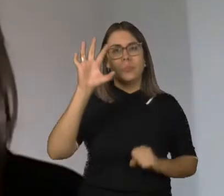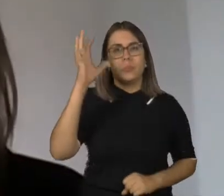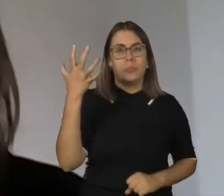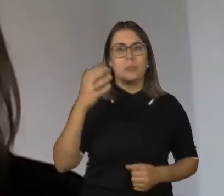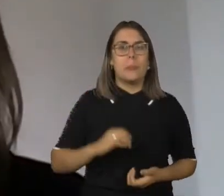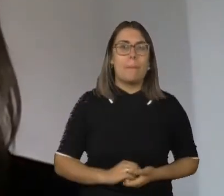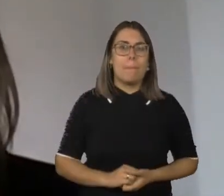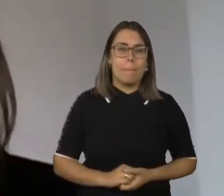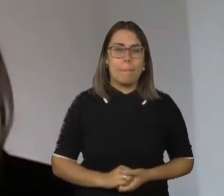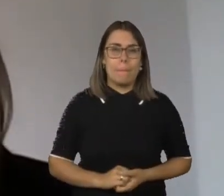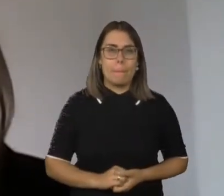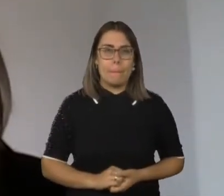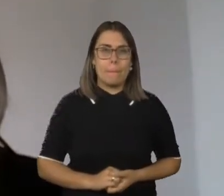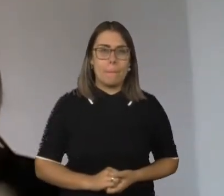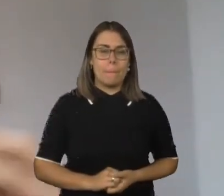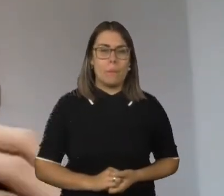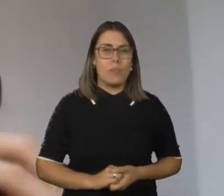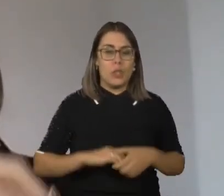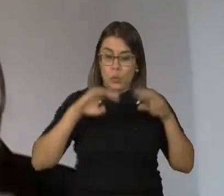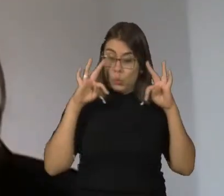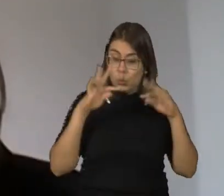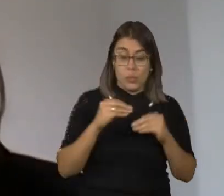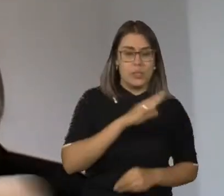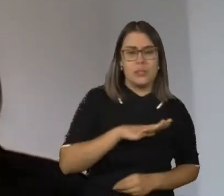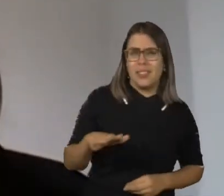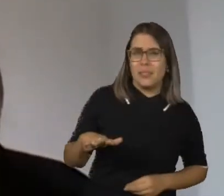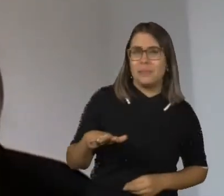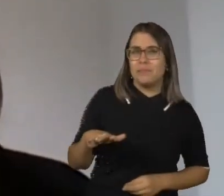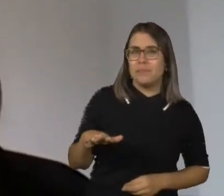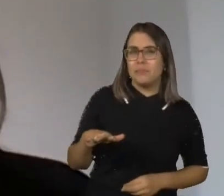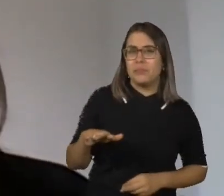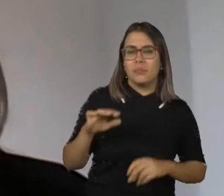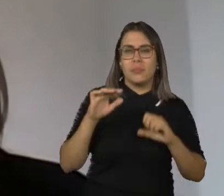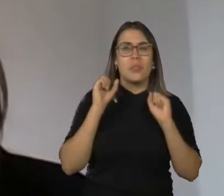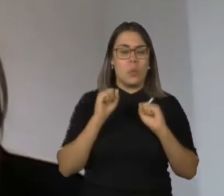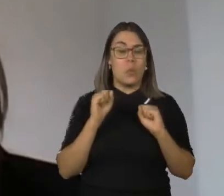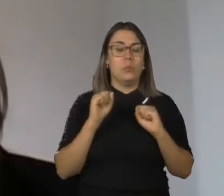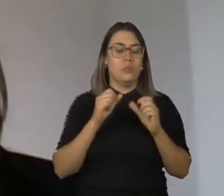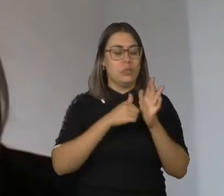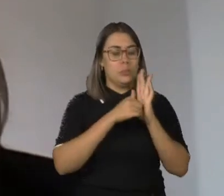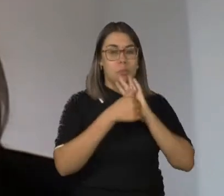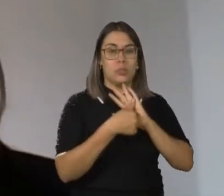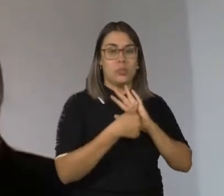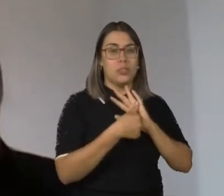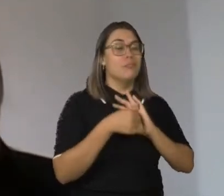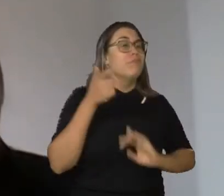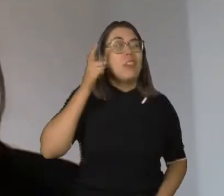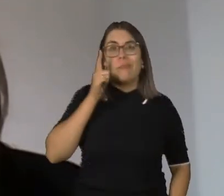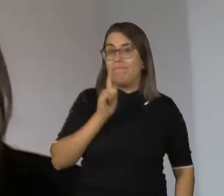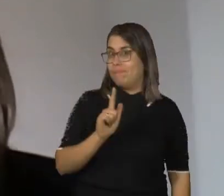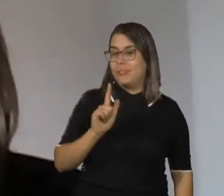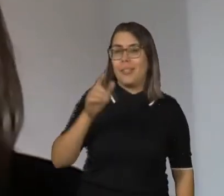poderia ter dito. Todas as crianças assim, com síndrome de Down, não aprendem